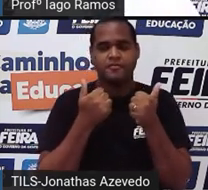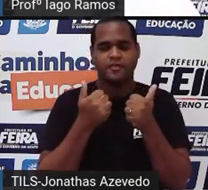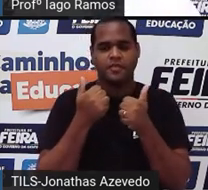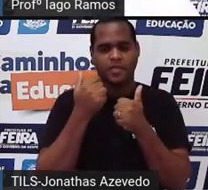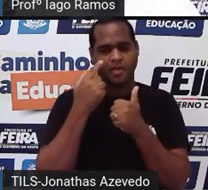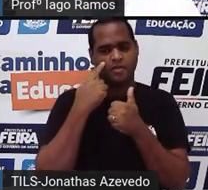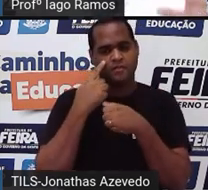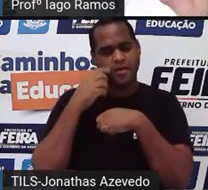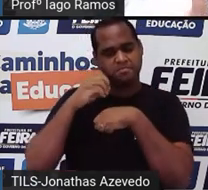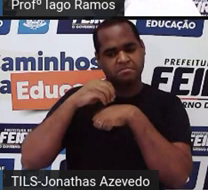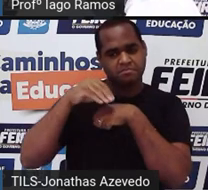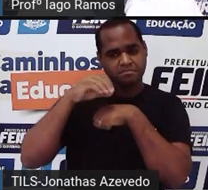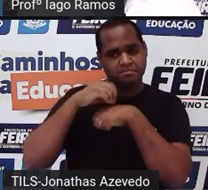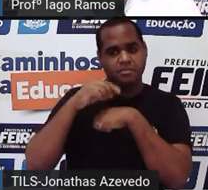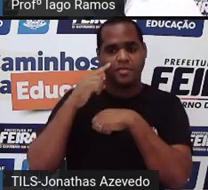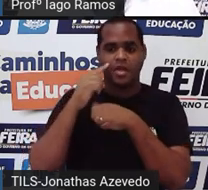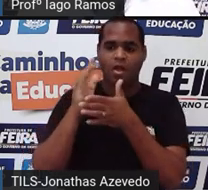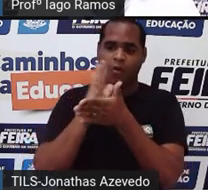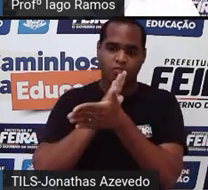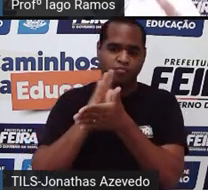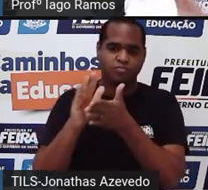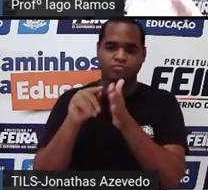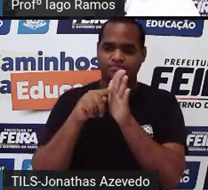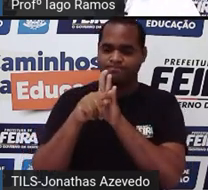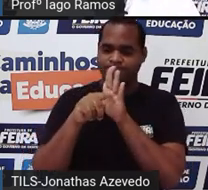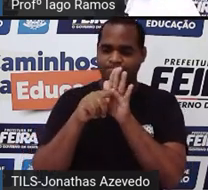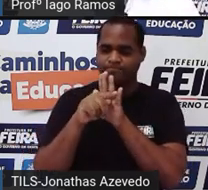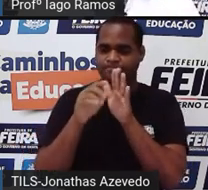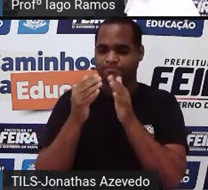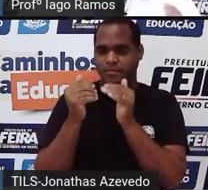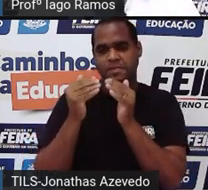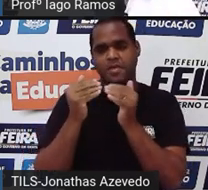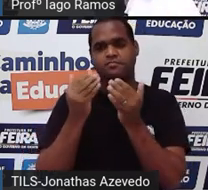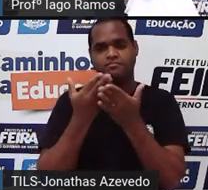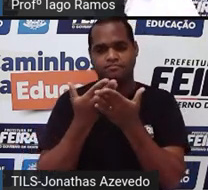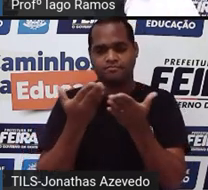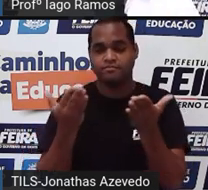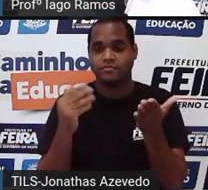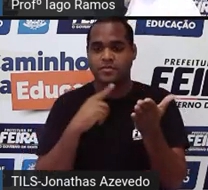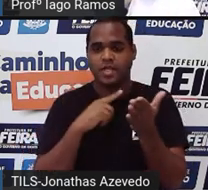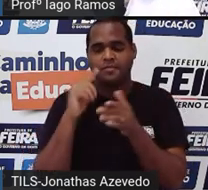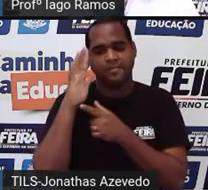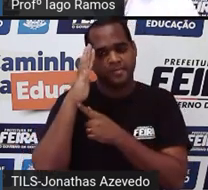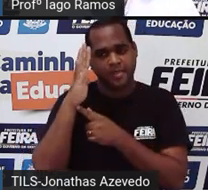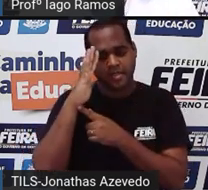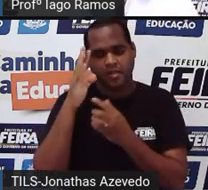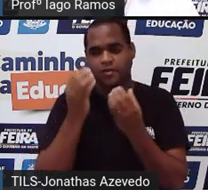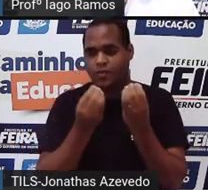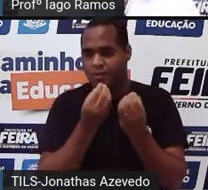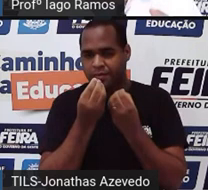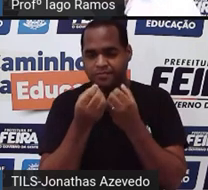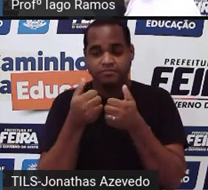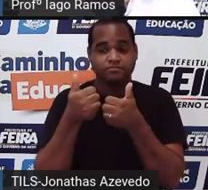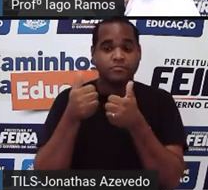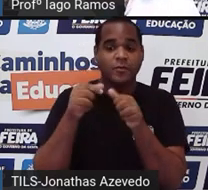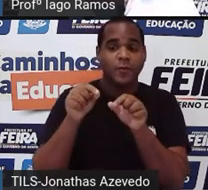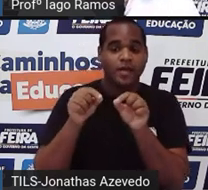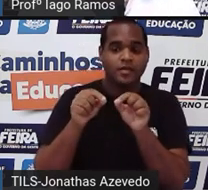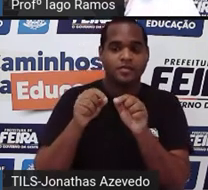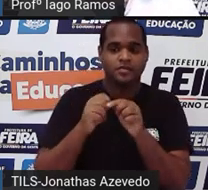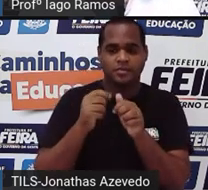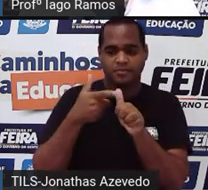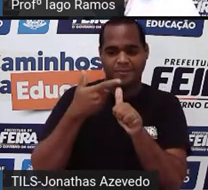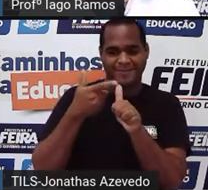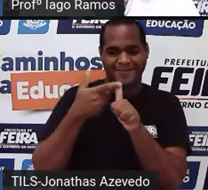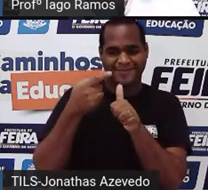deixa eu te trazer os resultados do que eu pedi aqui, do que eu pedi para você pensar, tá bom? A primeira coisa que